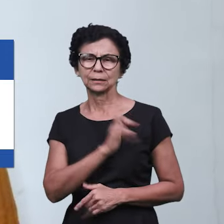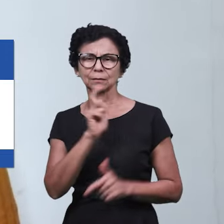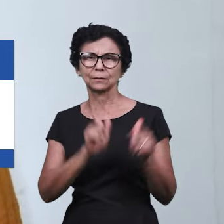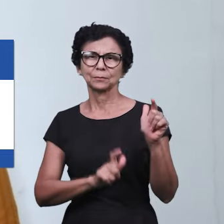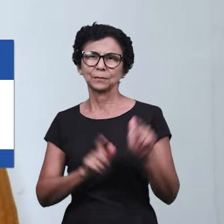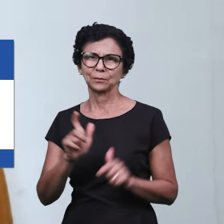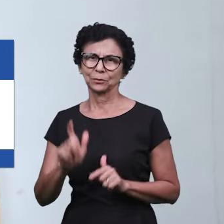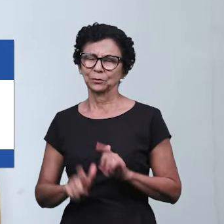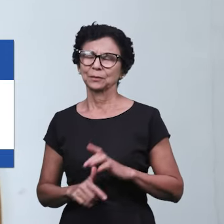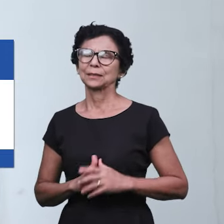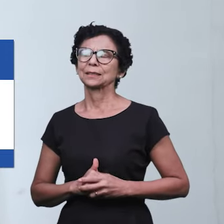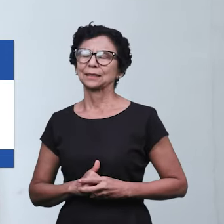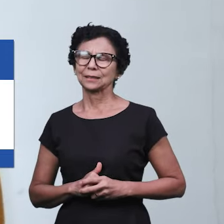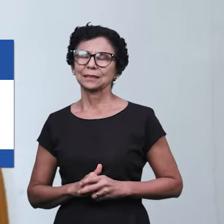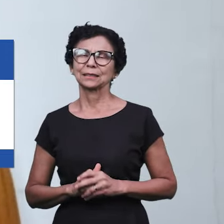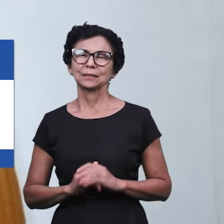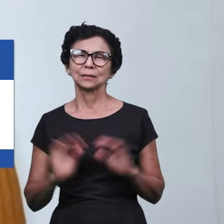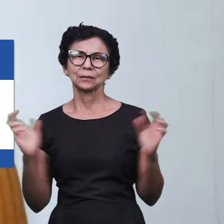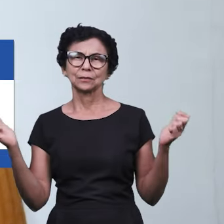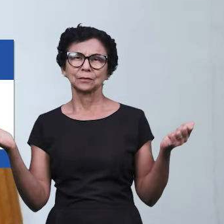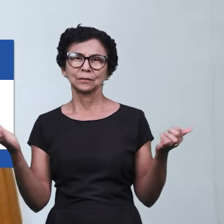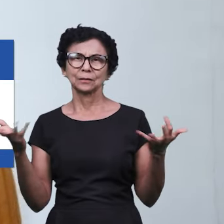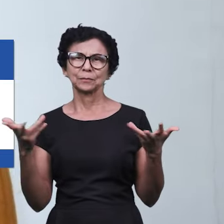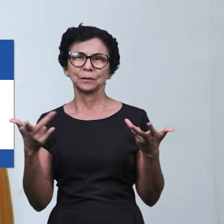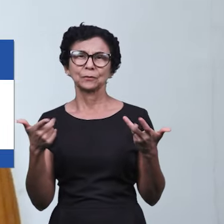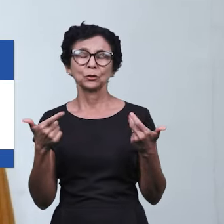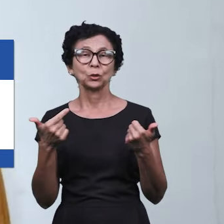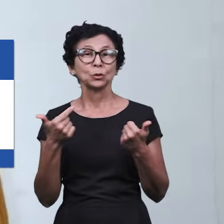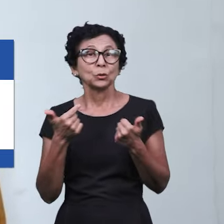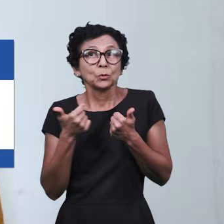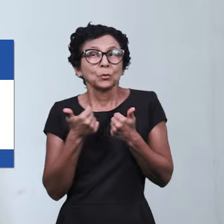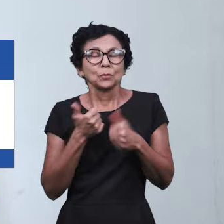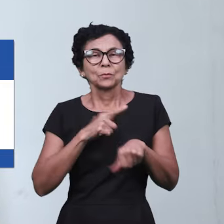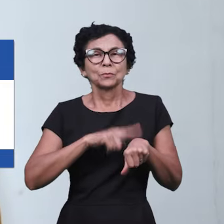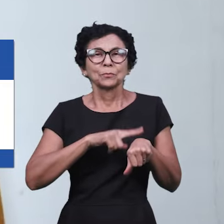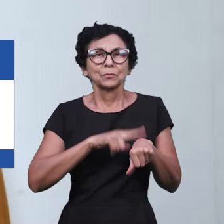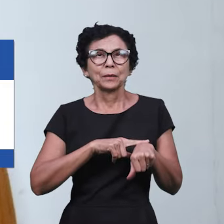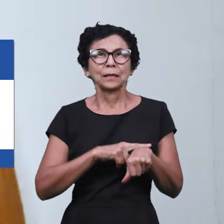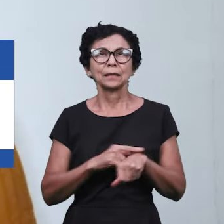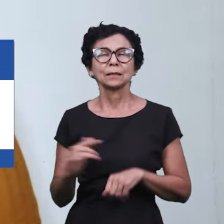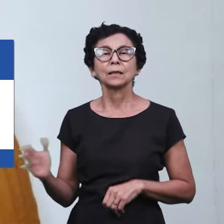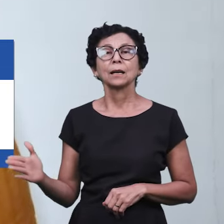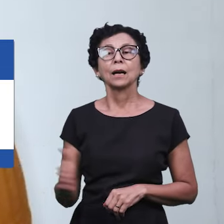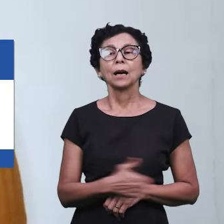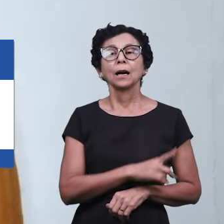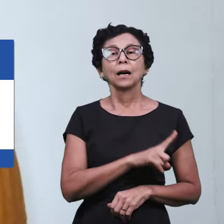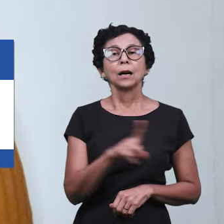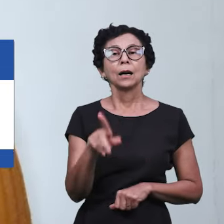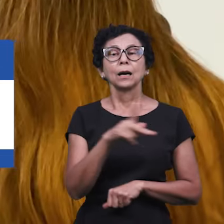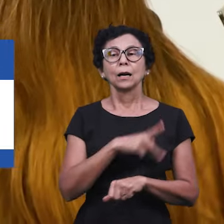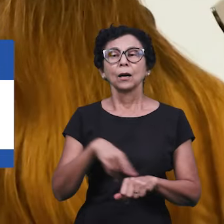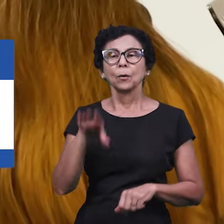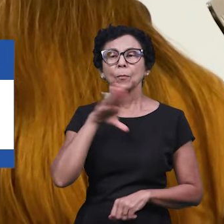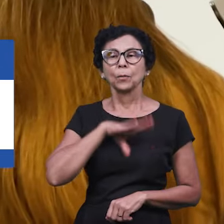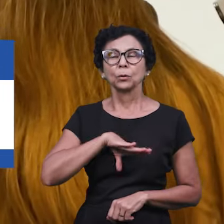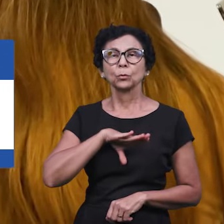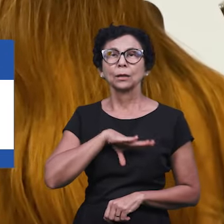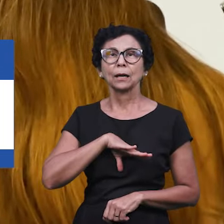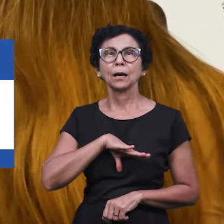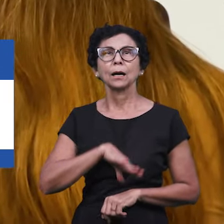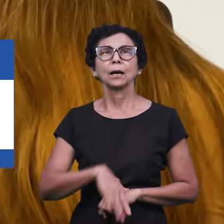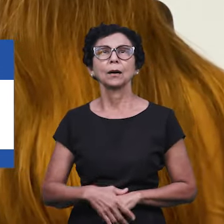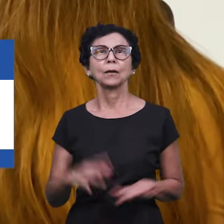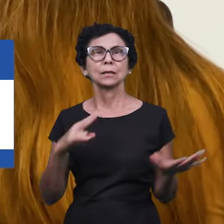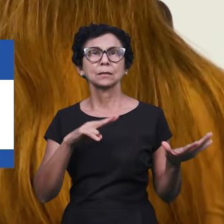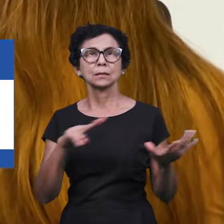maravilhoso! Louvado seja o nome do Senhor! Saímos da Inglaterra e vamos a Portugal, onde nesta semana foi